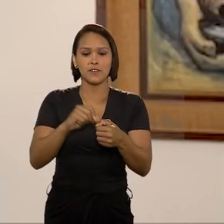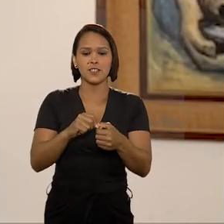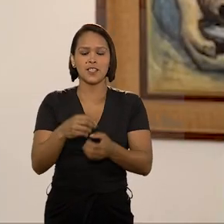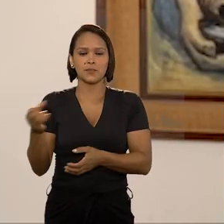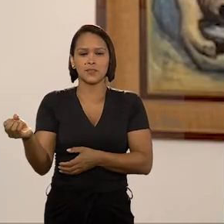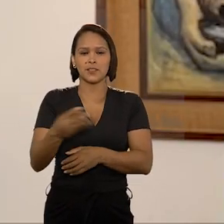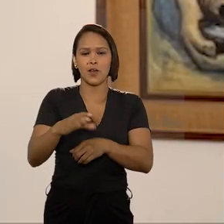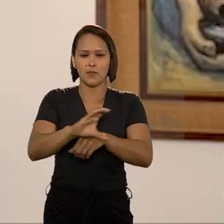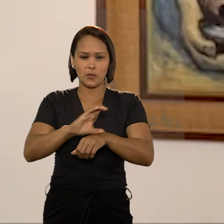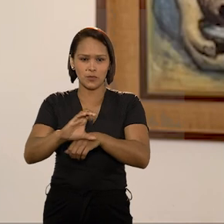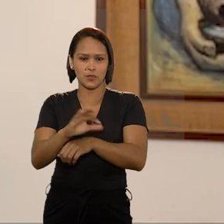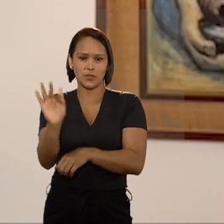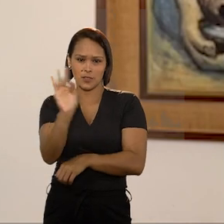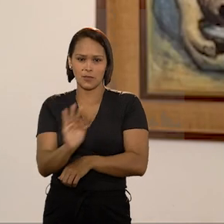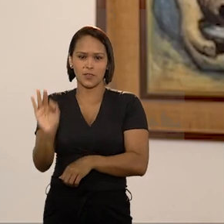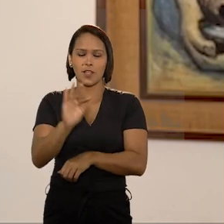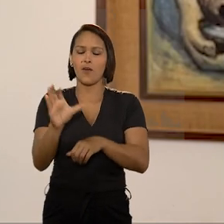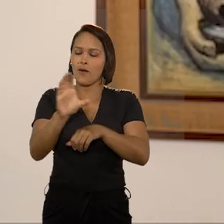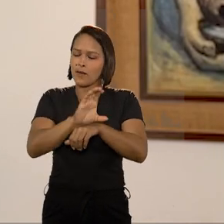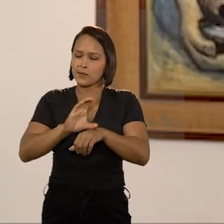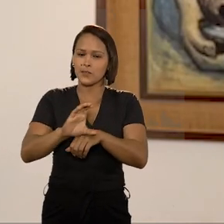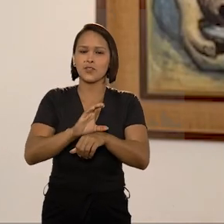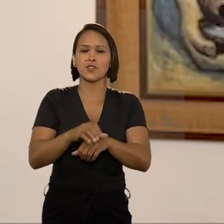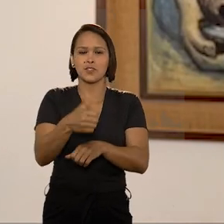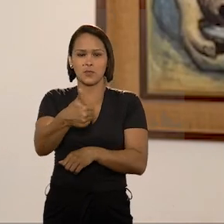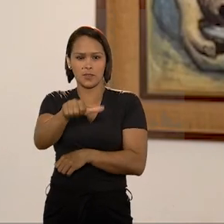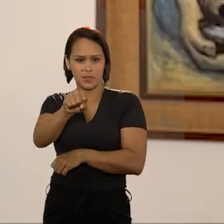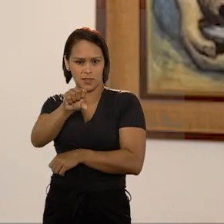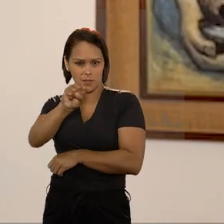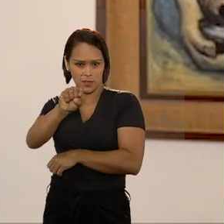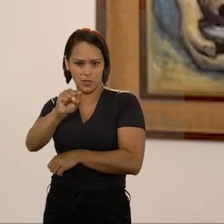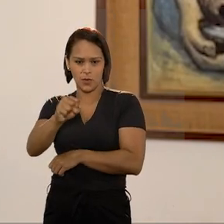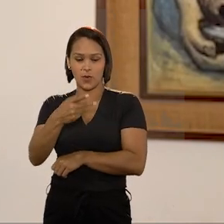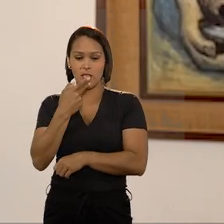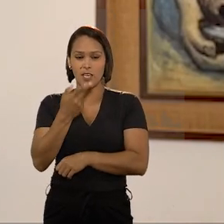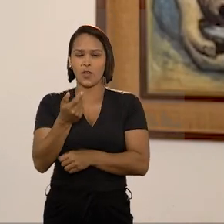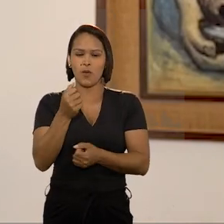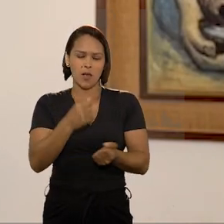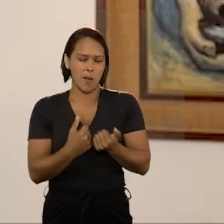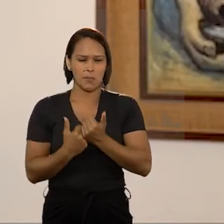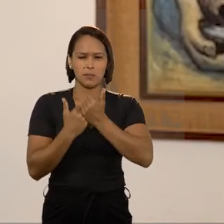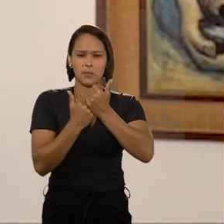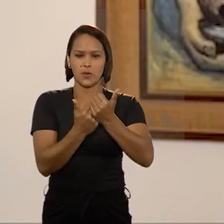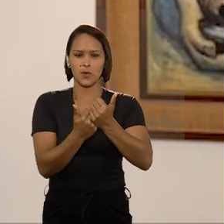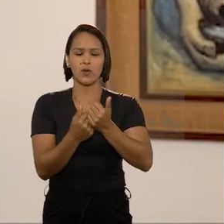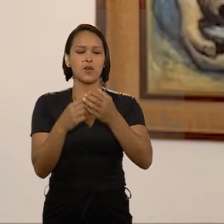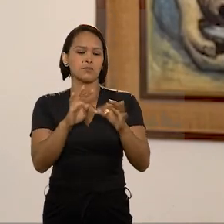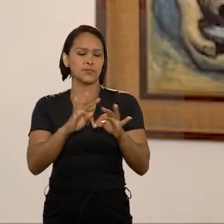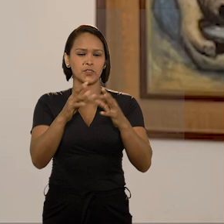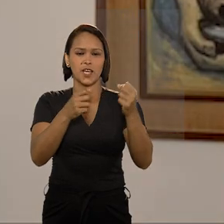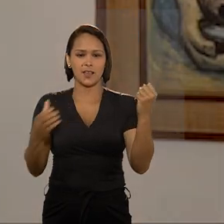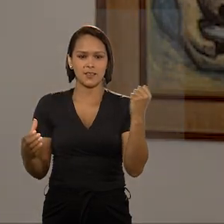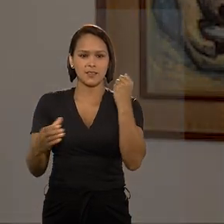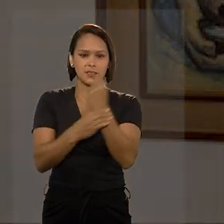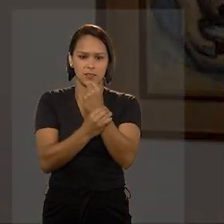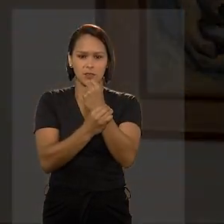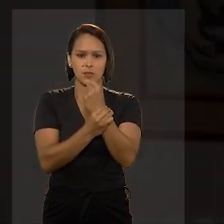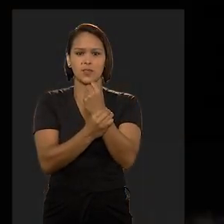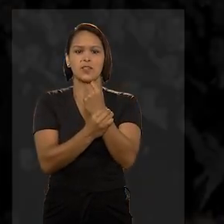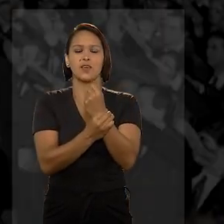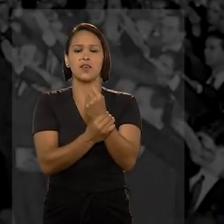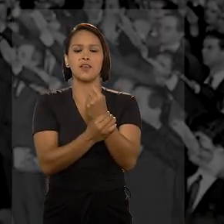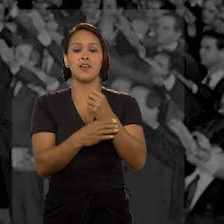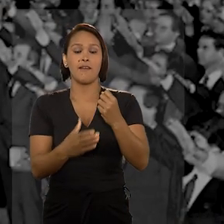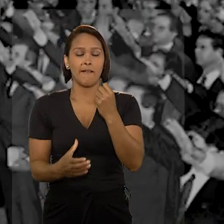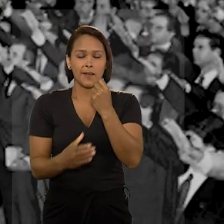fizemos a nova Constituição, a Constituição de 88, para qual dei todo o apoio, assegurei